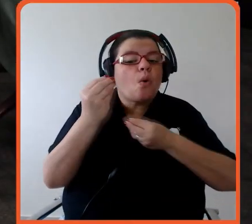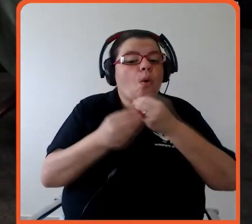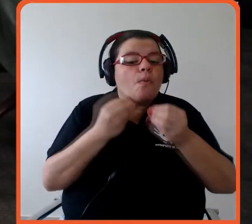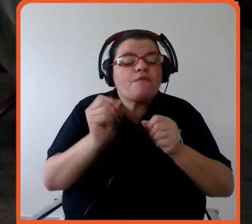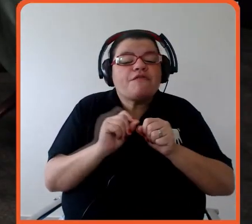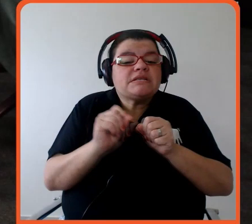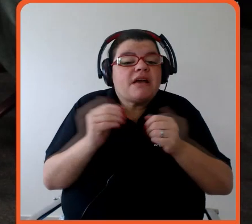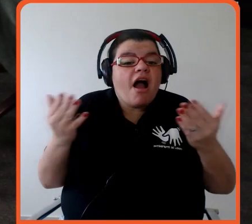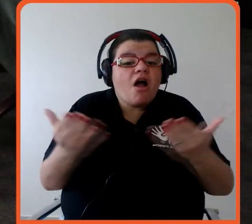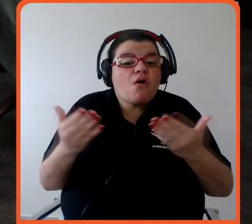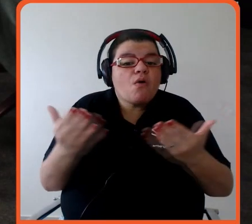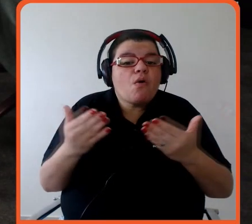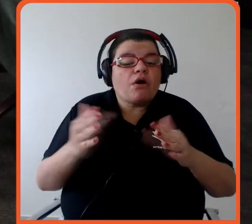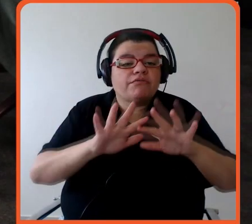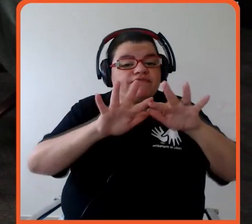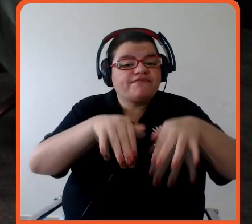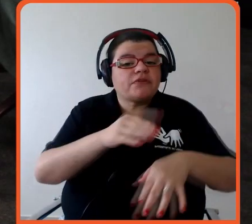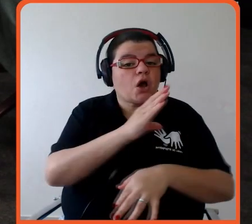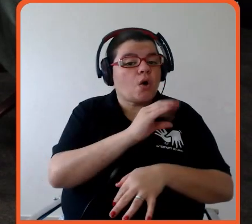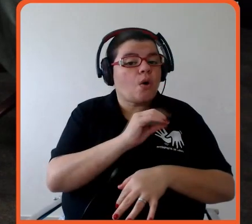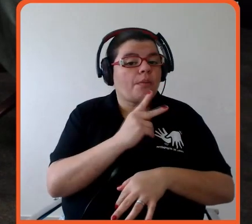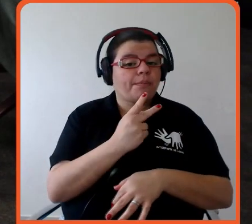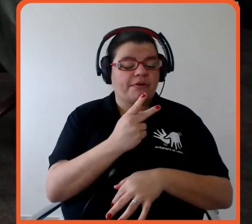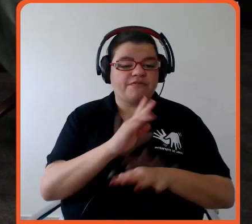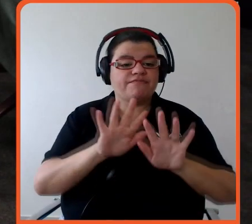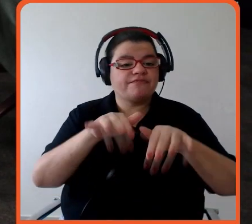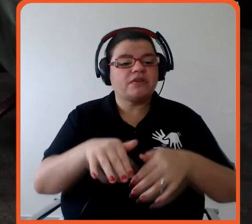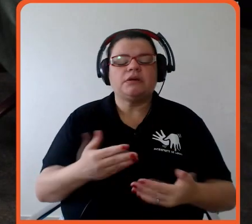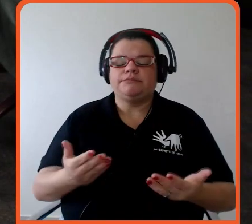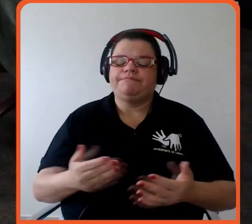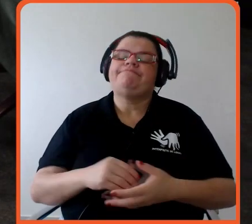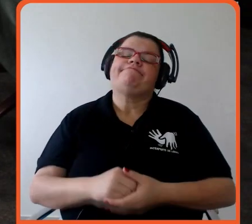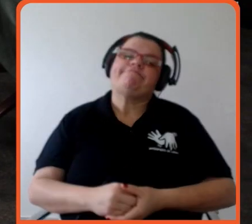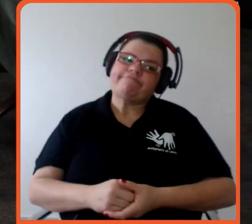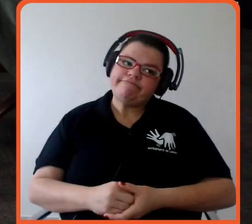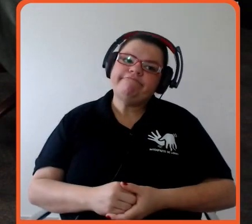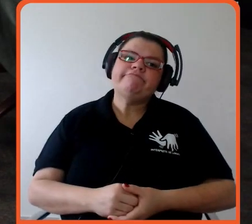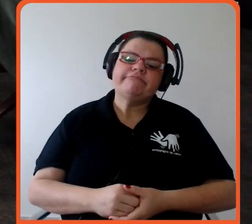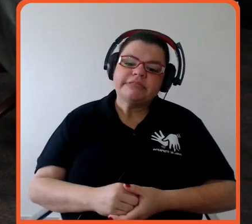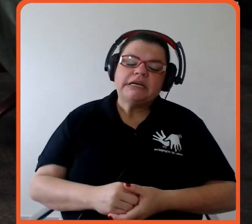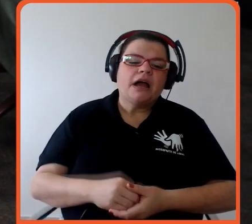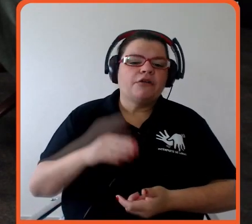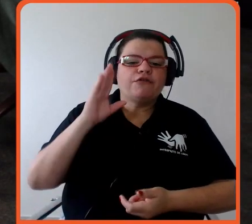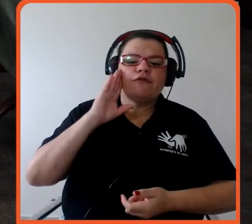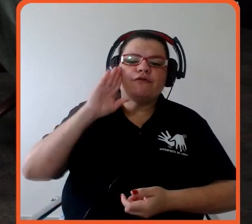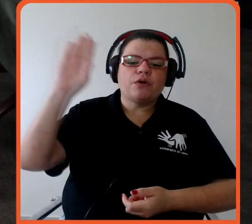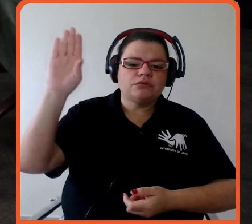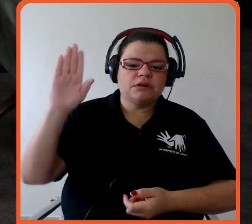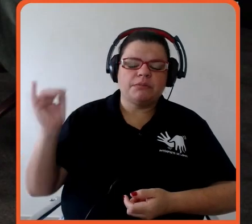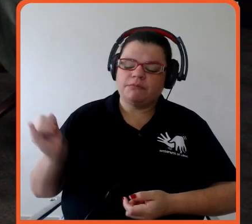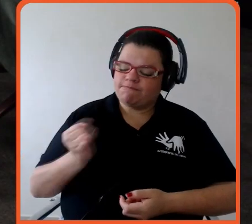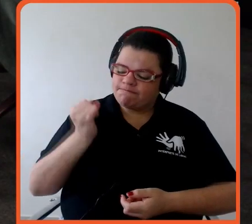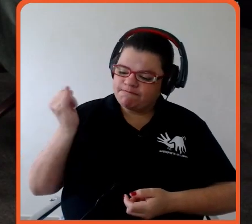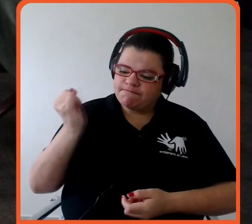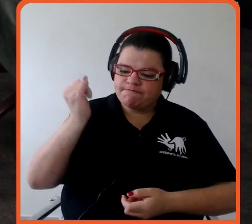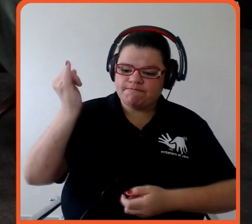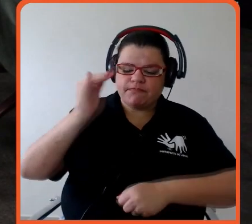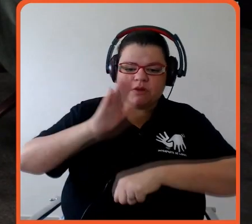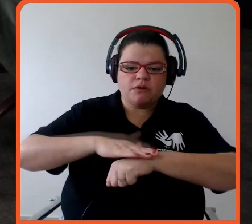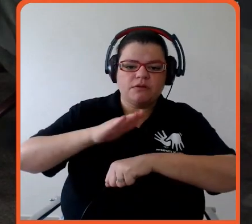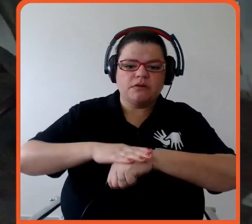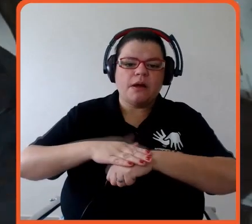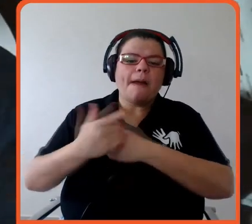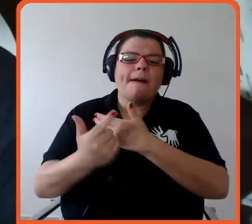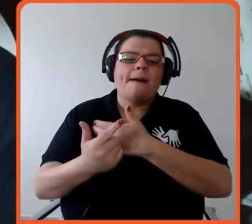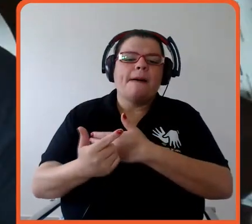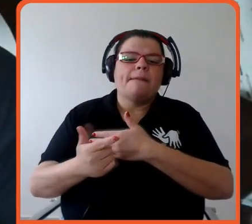Acho que é fundamental o nosso papel, obviamente, me atenho aqui ao meu setor e o Cristiano